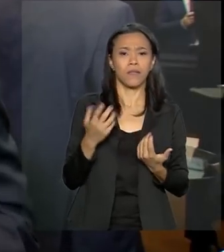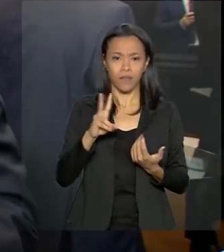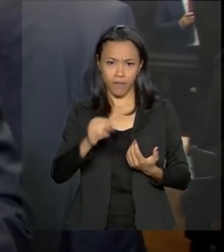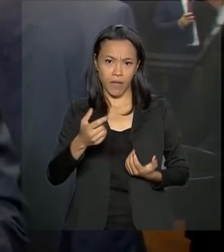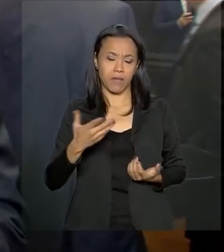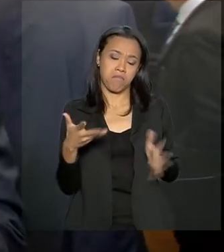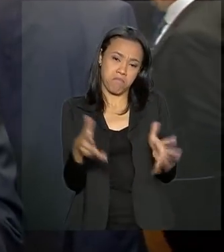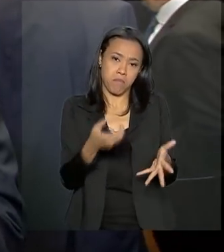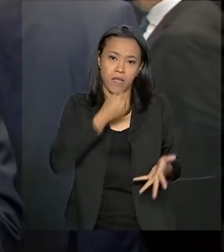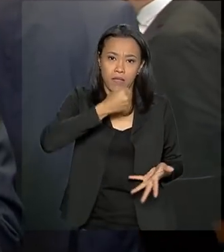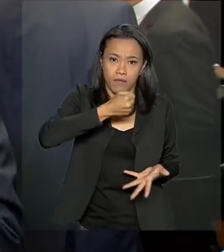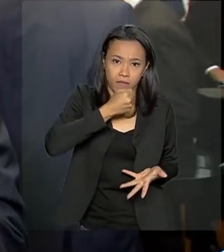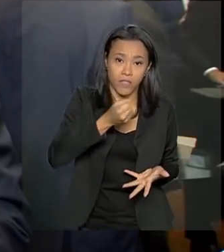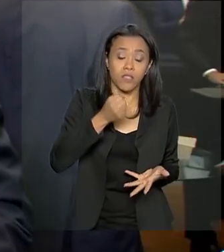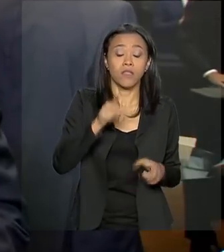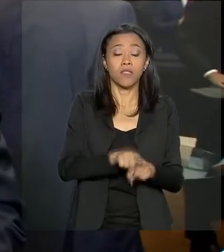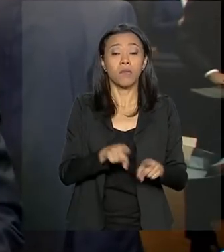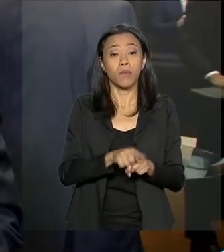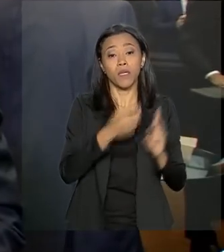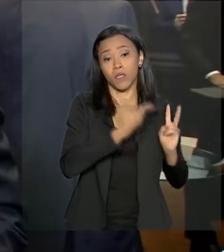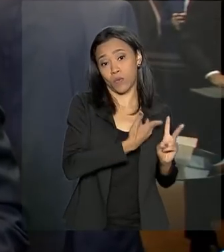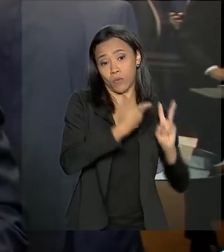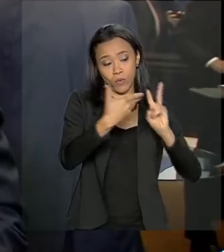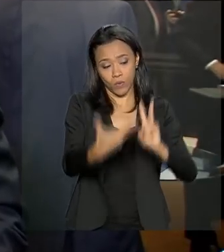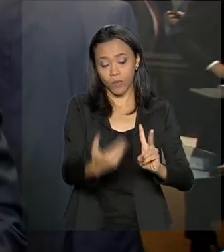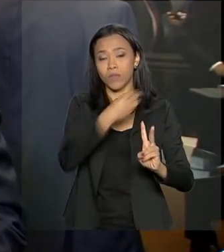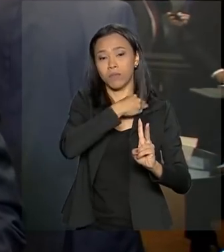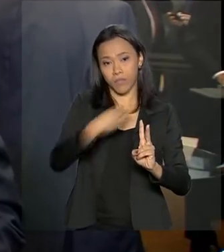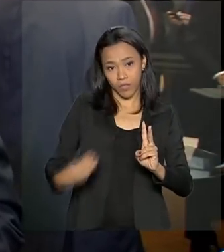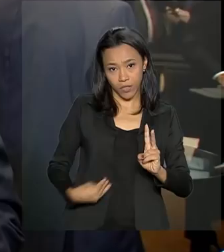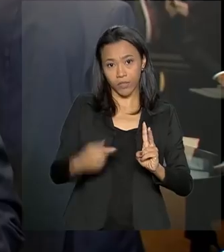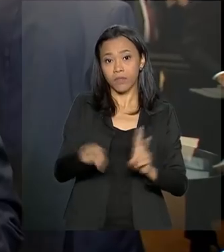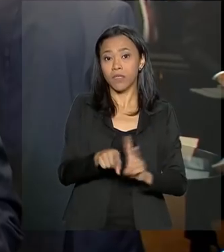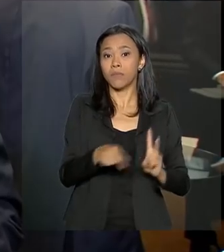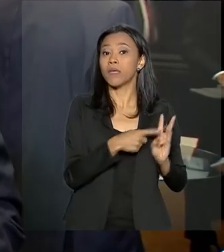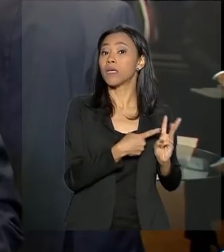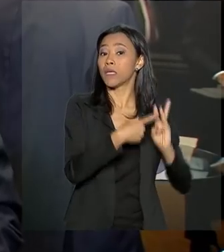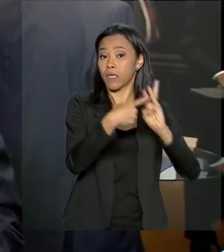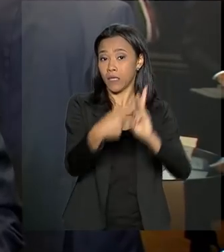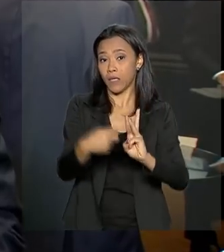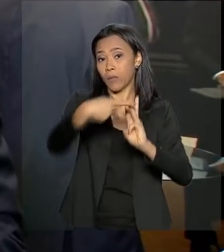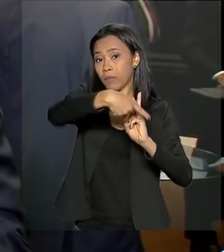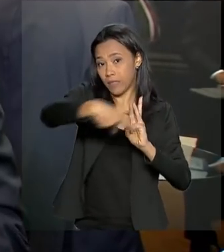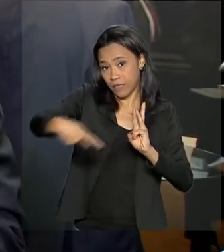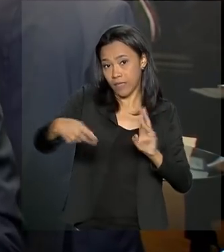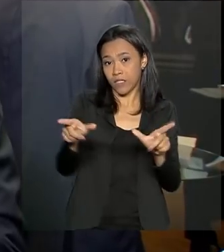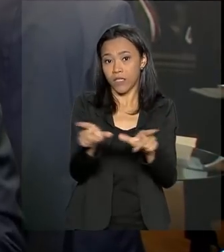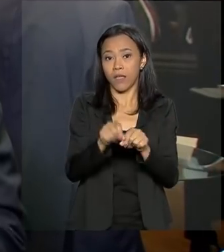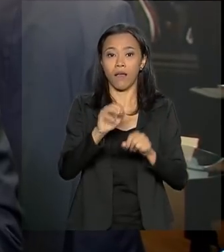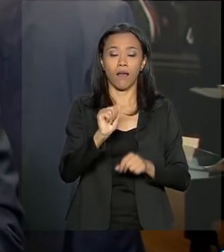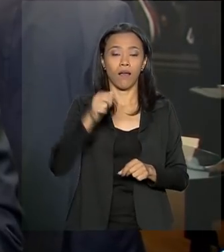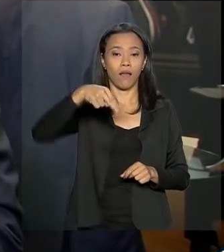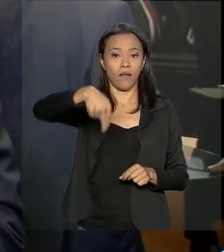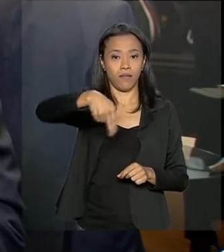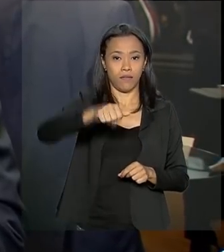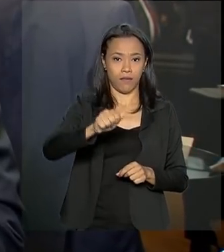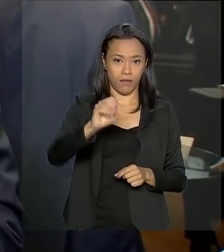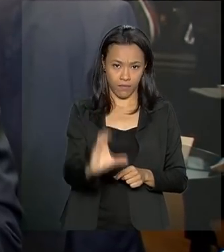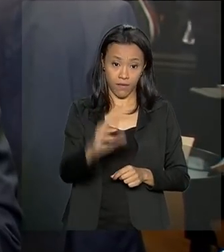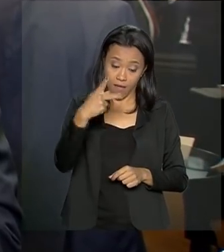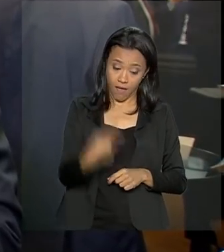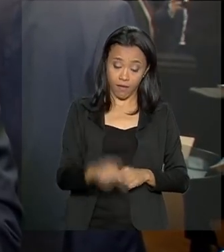entrevista, bem como os dois ministros e mais o presidente da ANAC. A NBR transmite essa